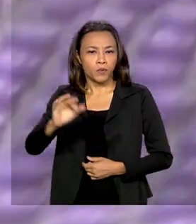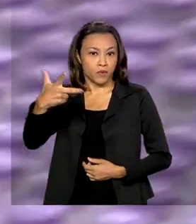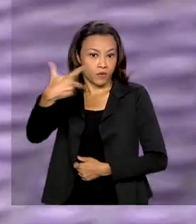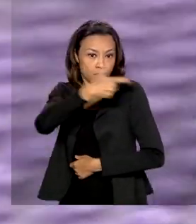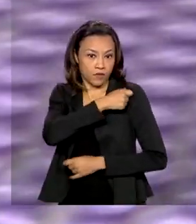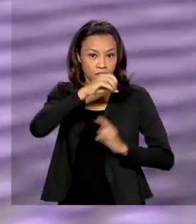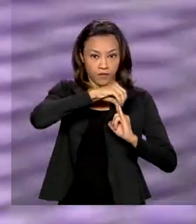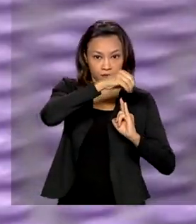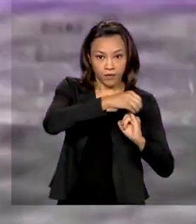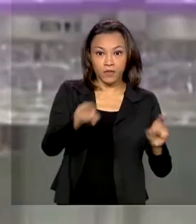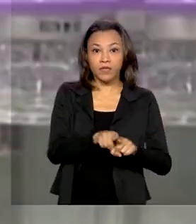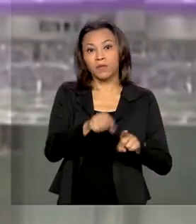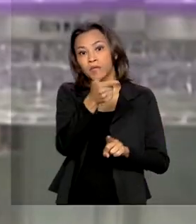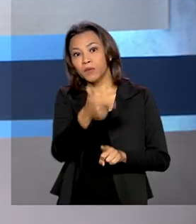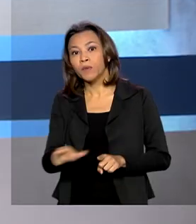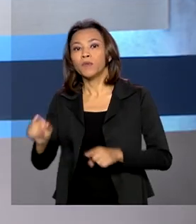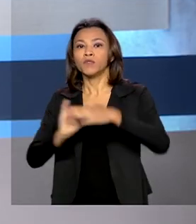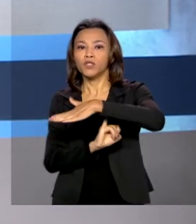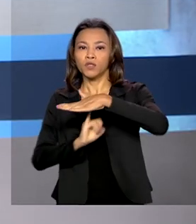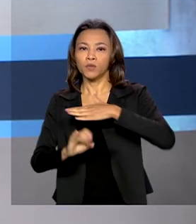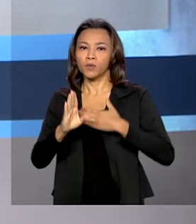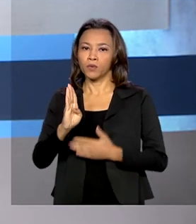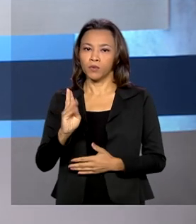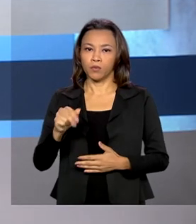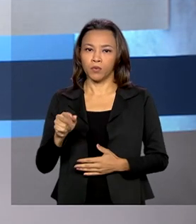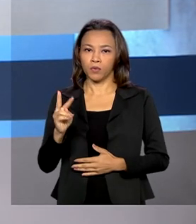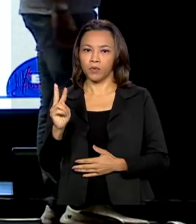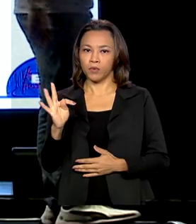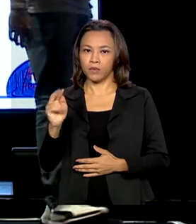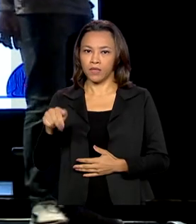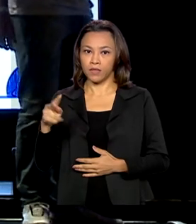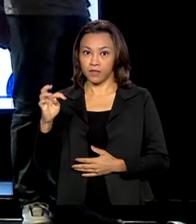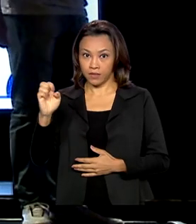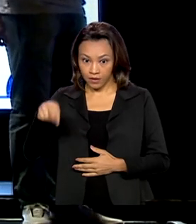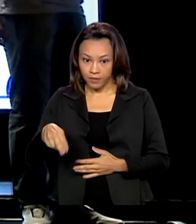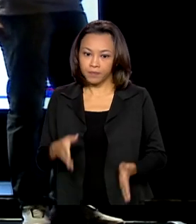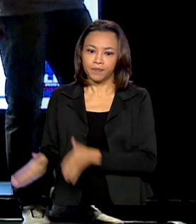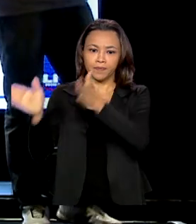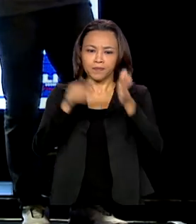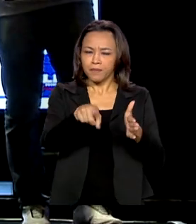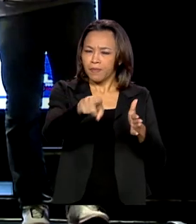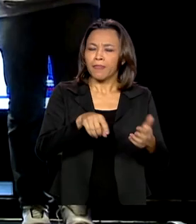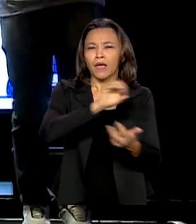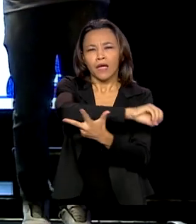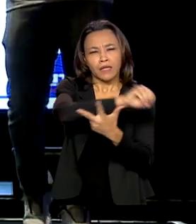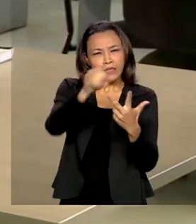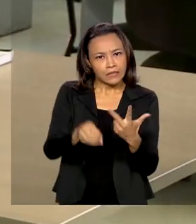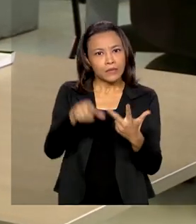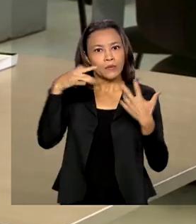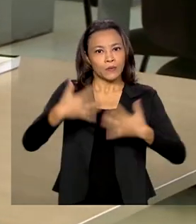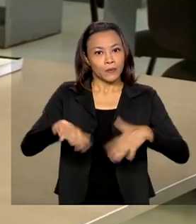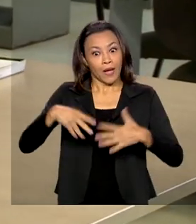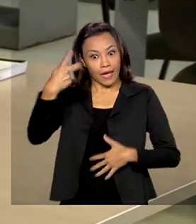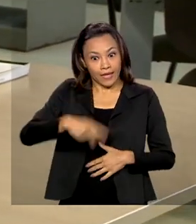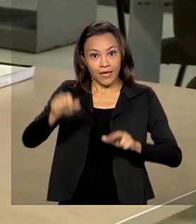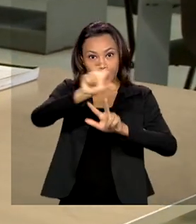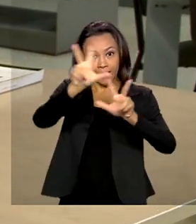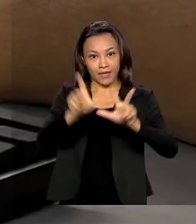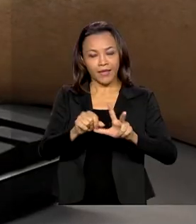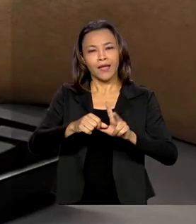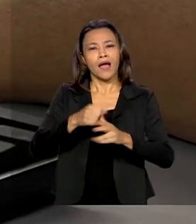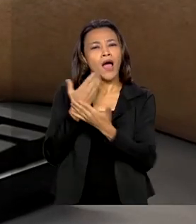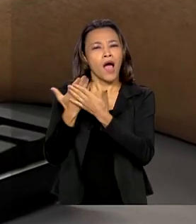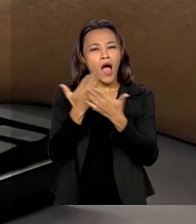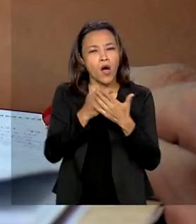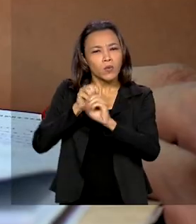Fiocruz e do Instituto Butantan. Maratona Enem. TV Brasil vai transmitir aulas gratuitas para ajudar